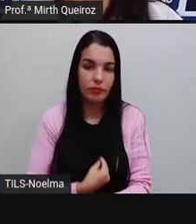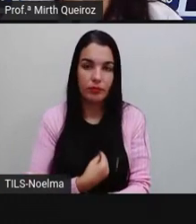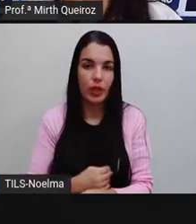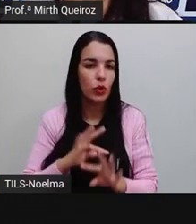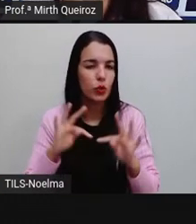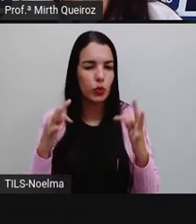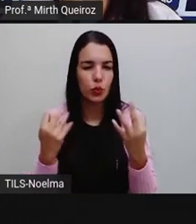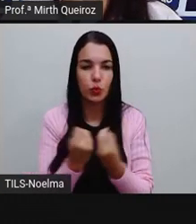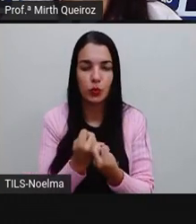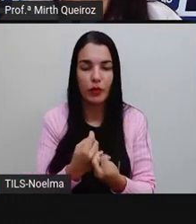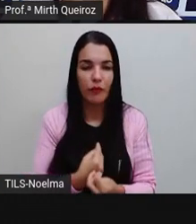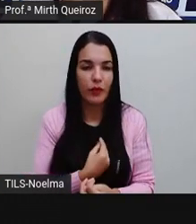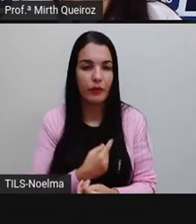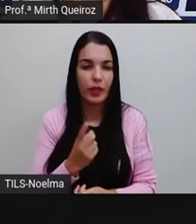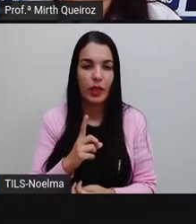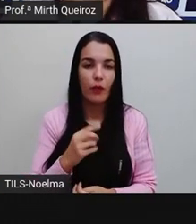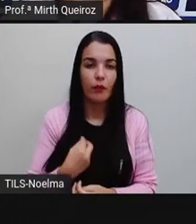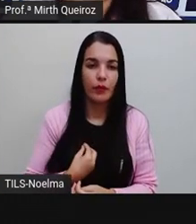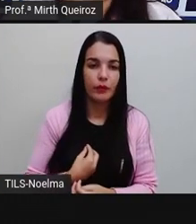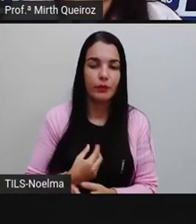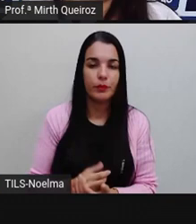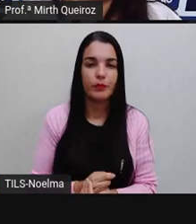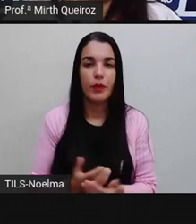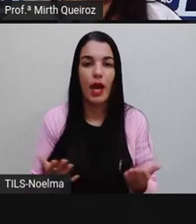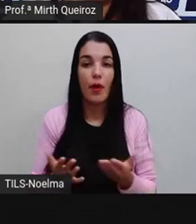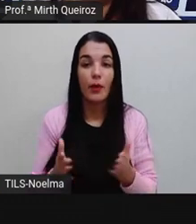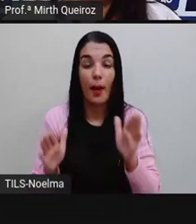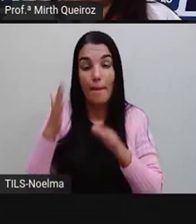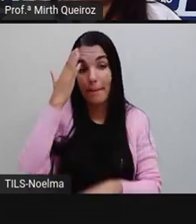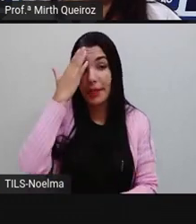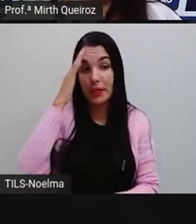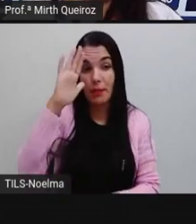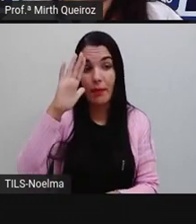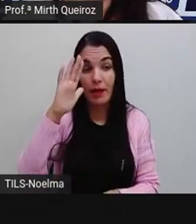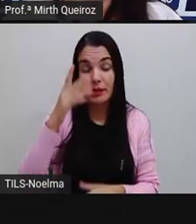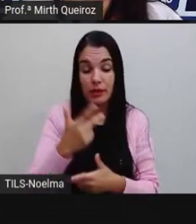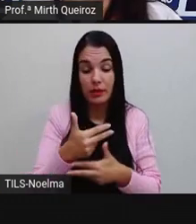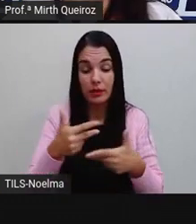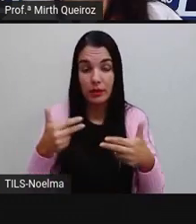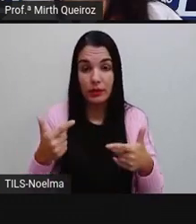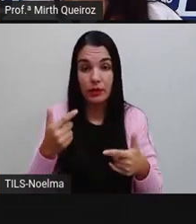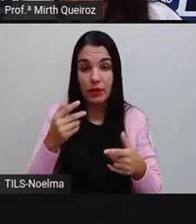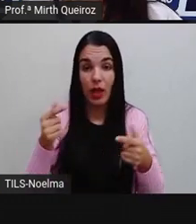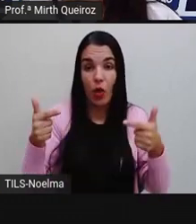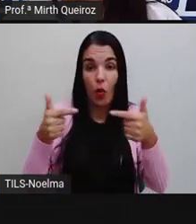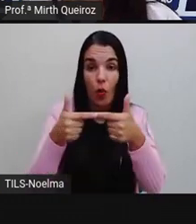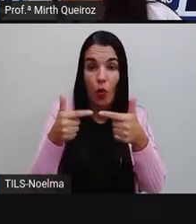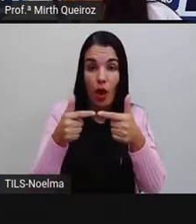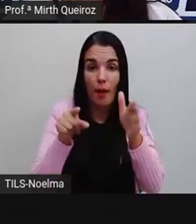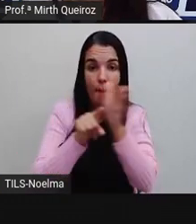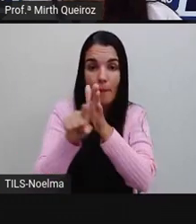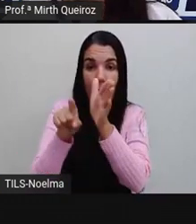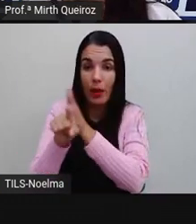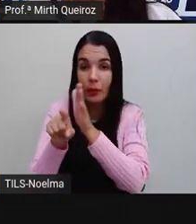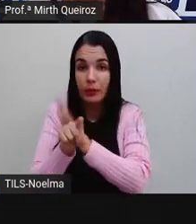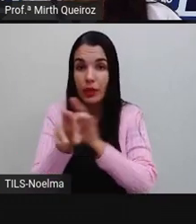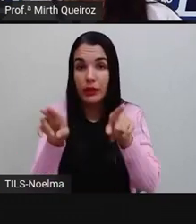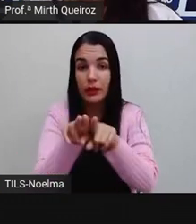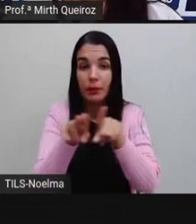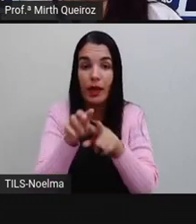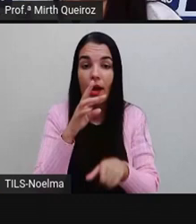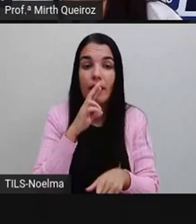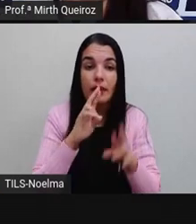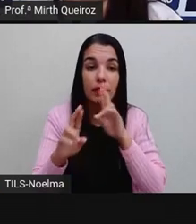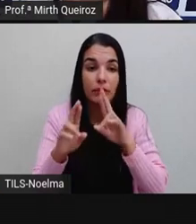Vamos estudar os principais casos de concordância nominal através de perguntas e respostas,